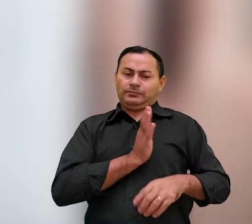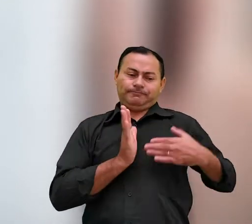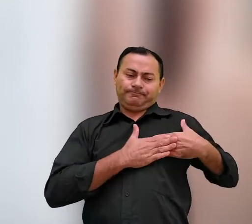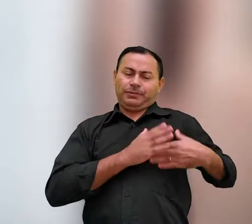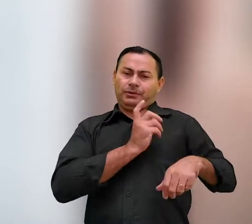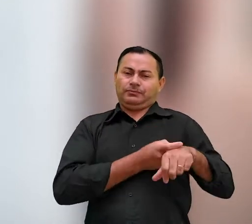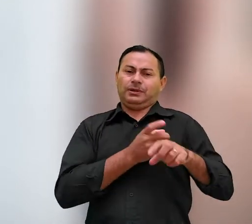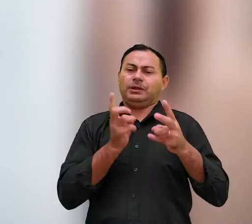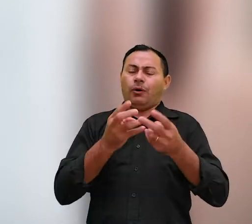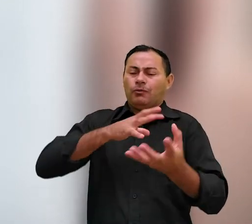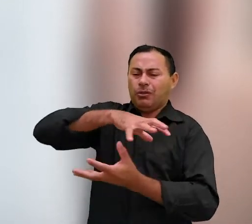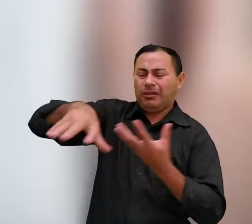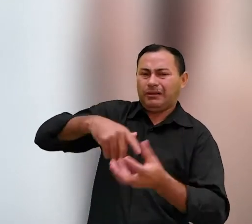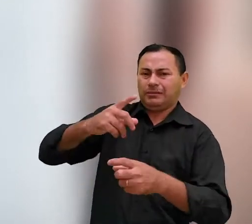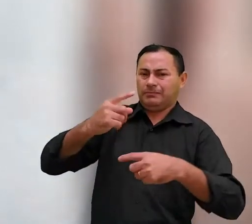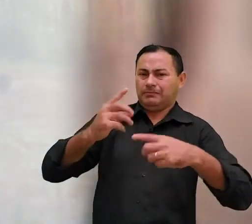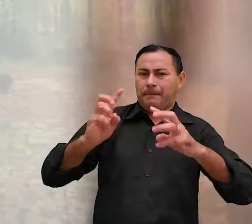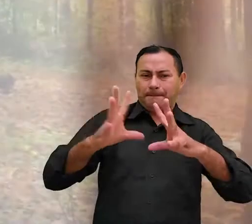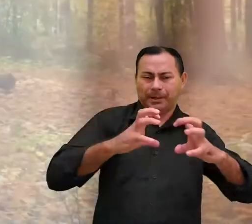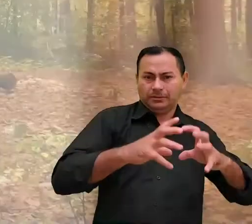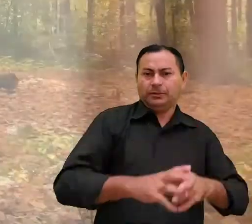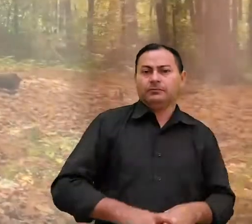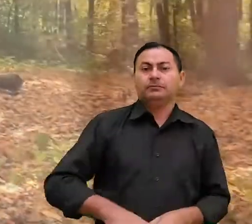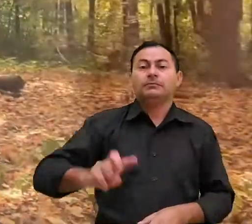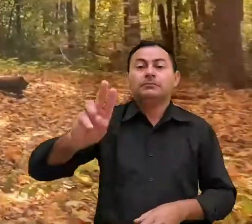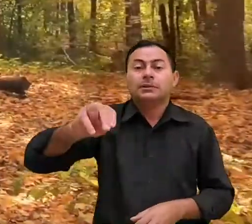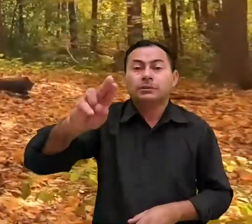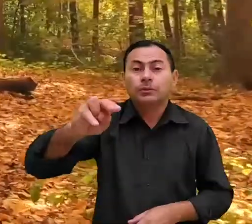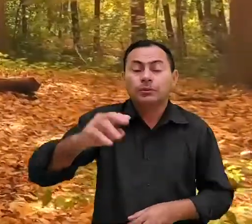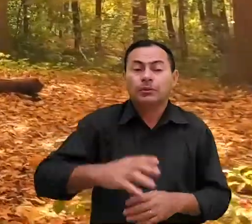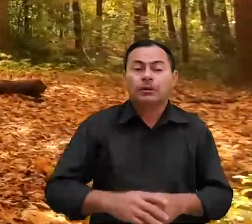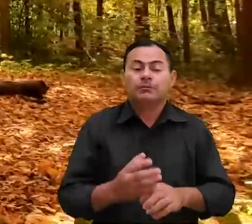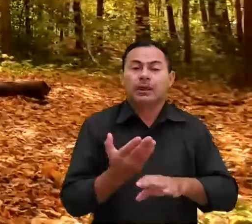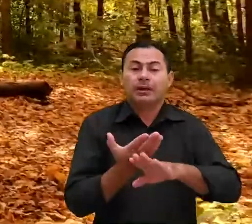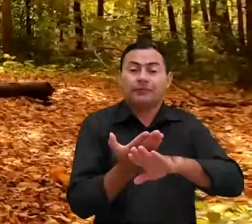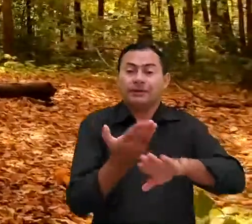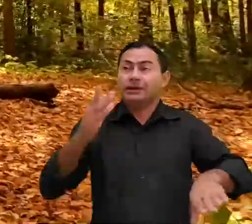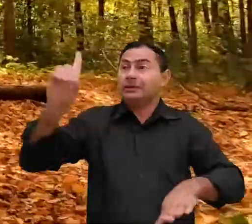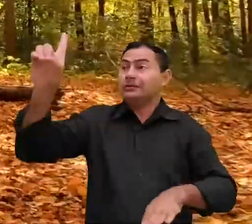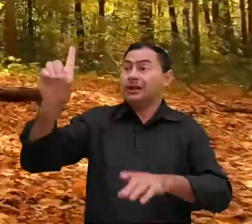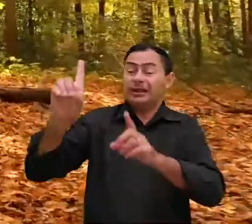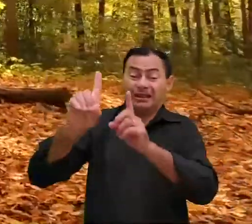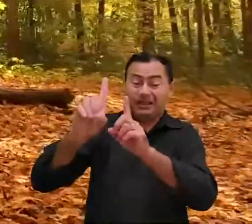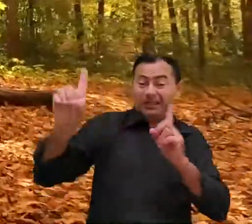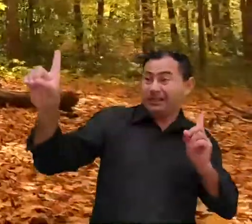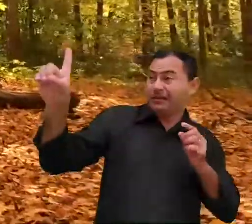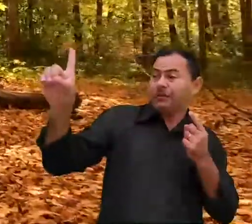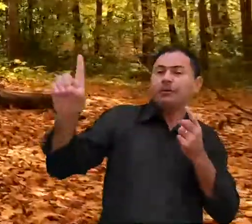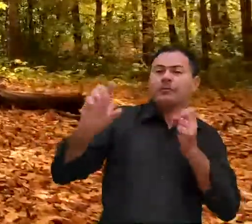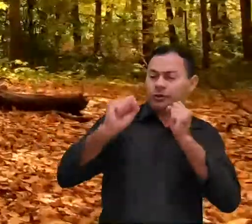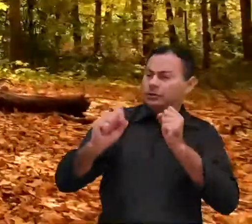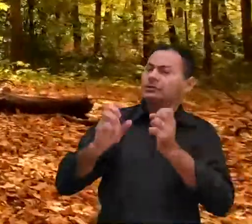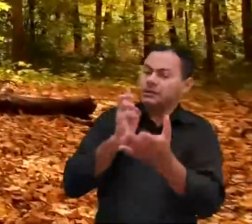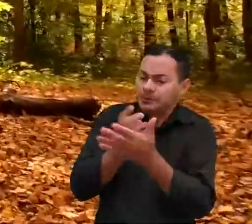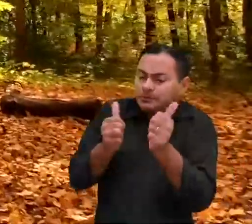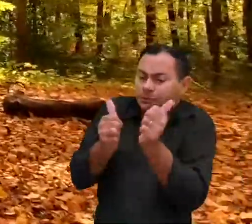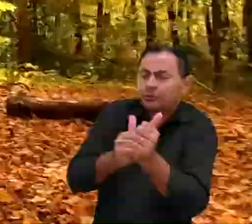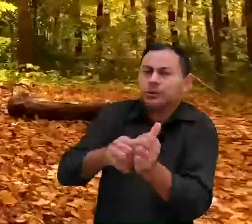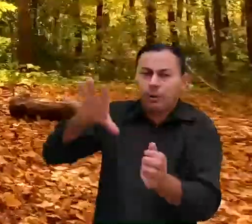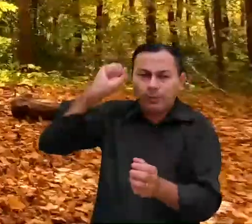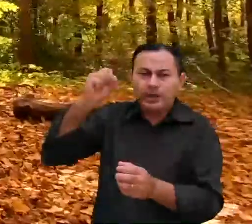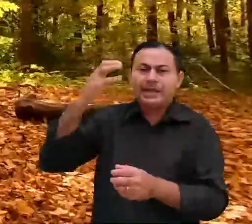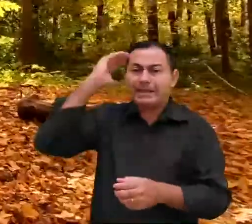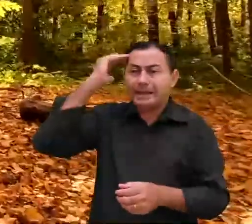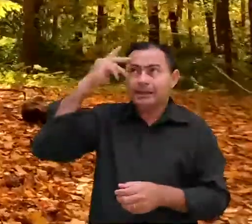o coração como na rebelião Nunca, nunca, nunca estamos tão longe de Deus que não possamos ouvir a sua